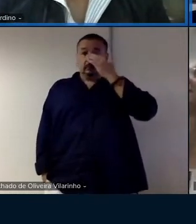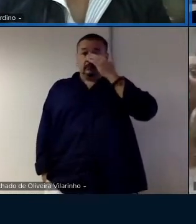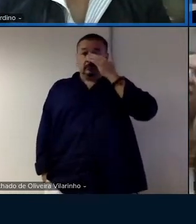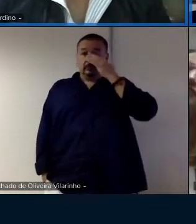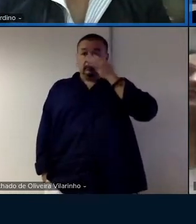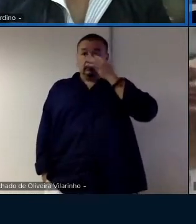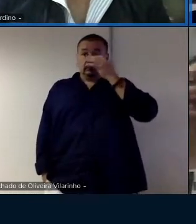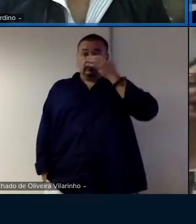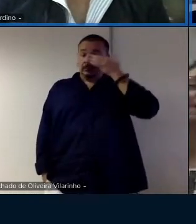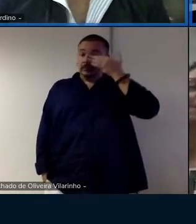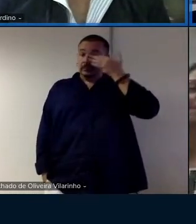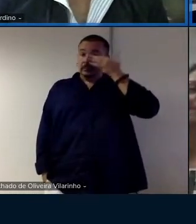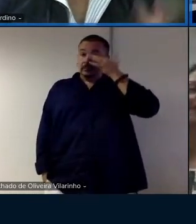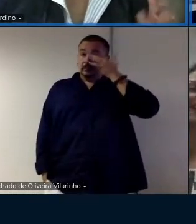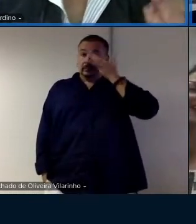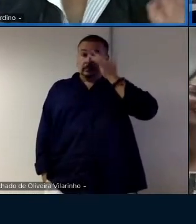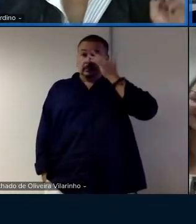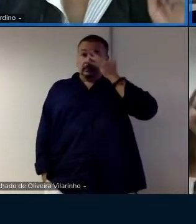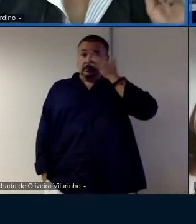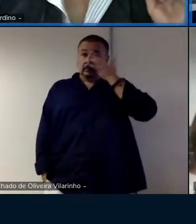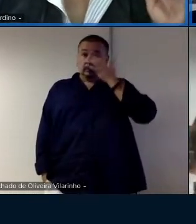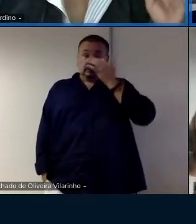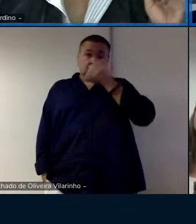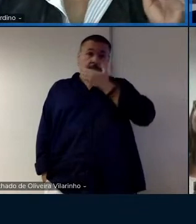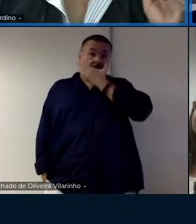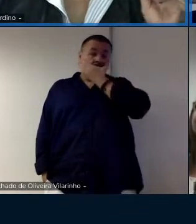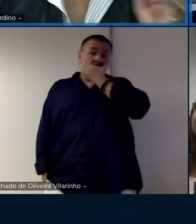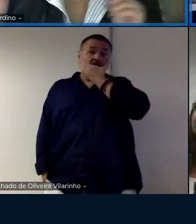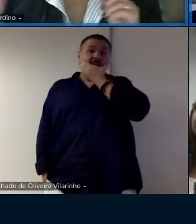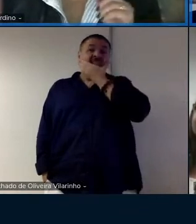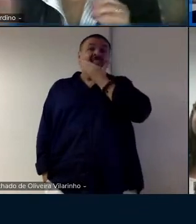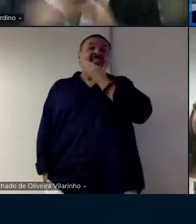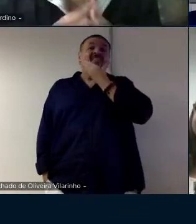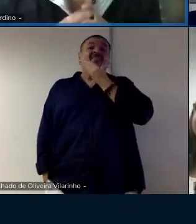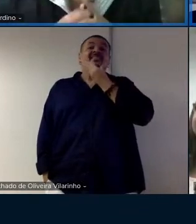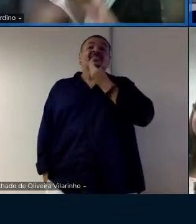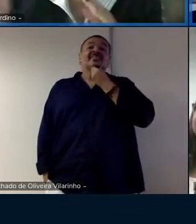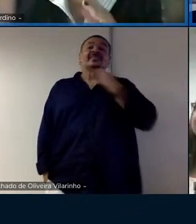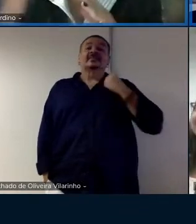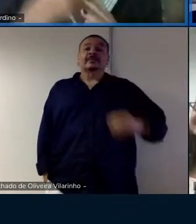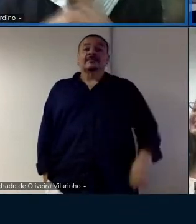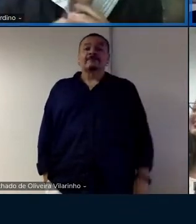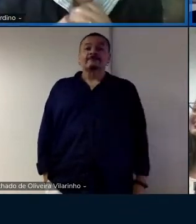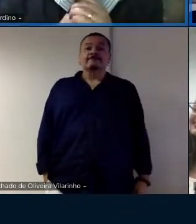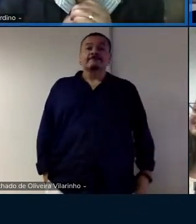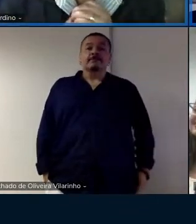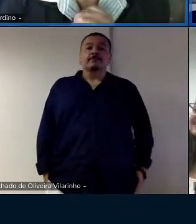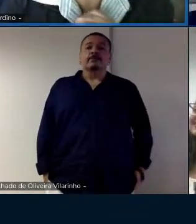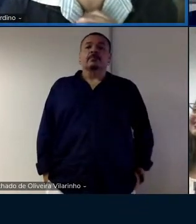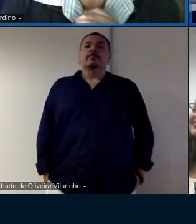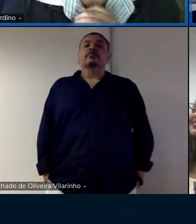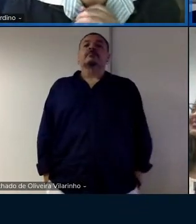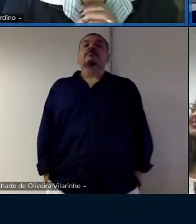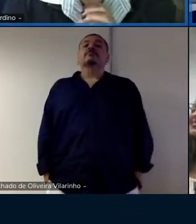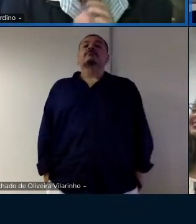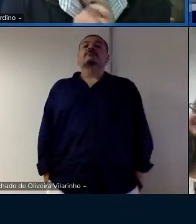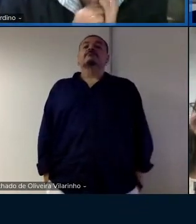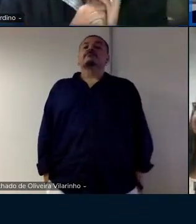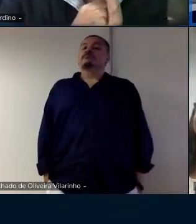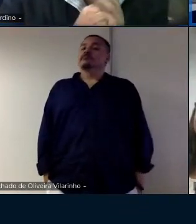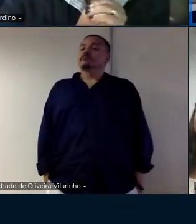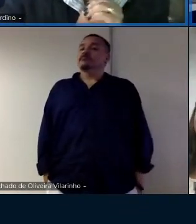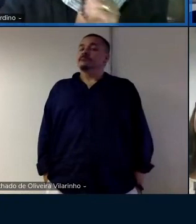usar da minha amizade gente ó aí os intérpretes foram mas